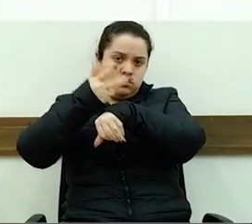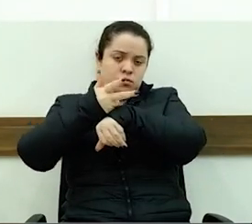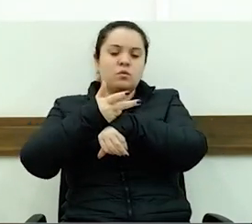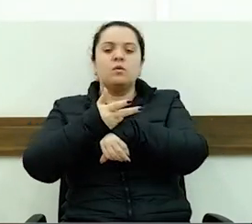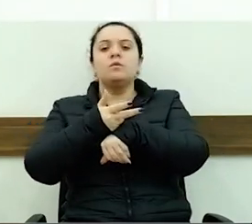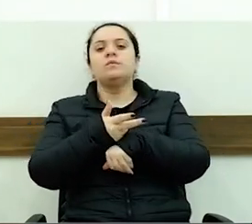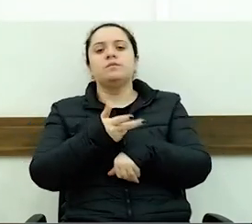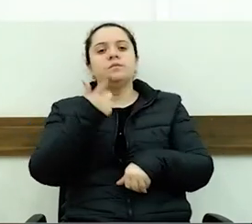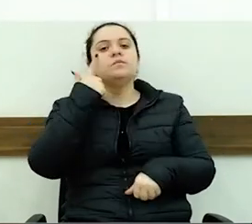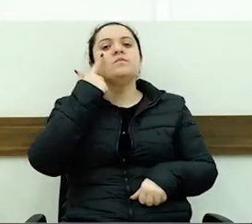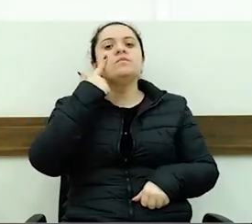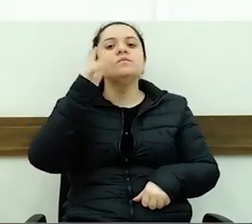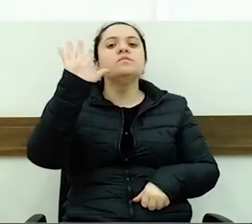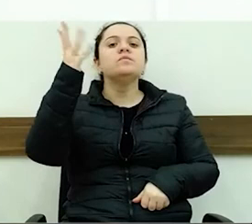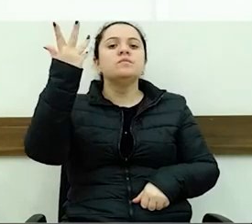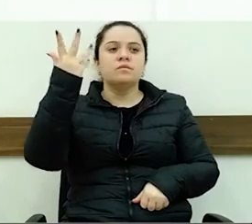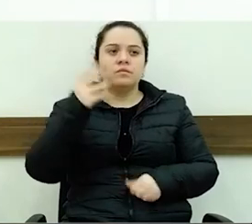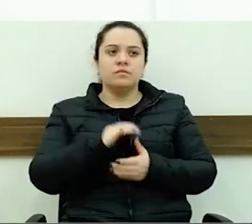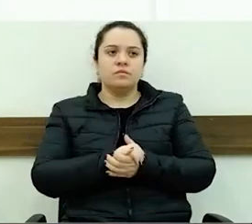a gente estava acompanhando. Realmente é um problema.